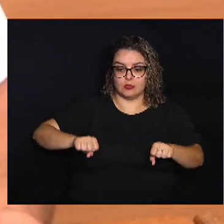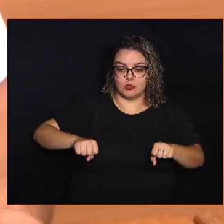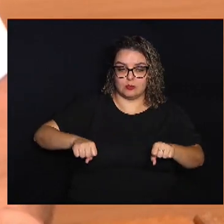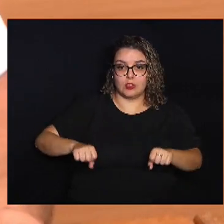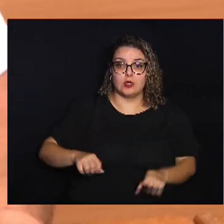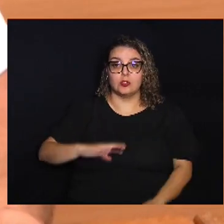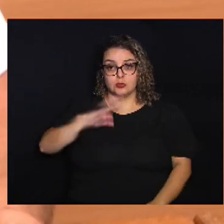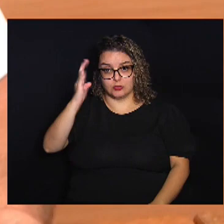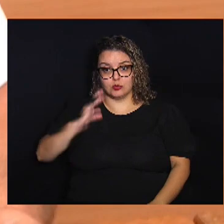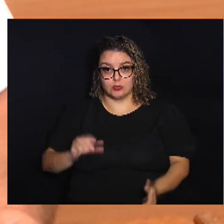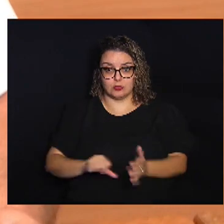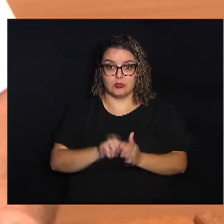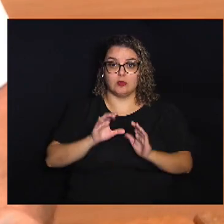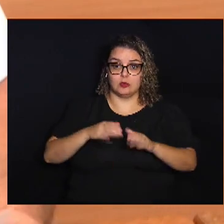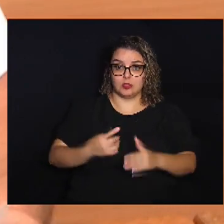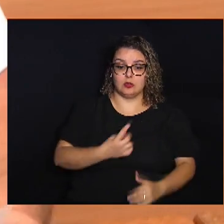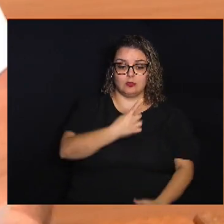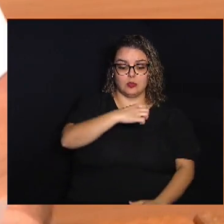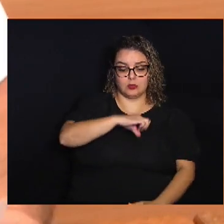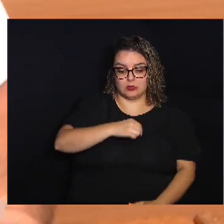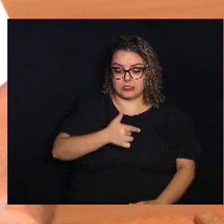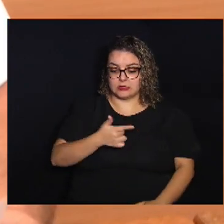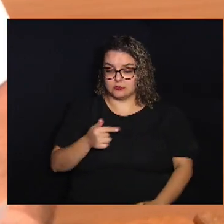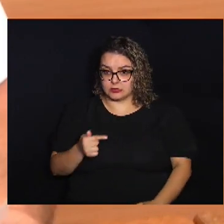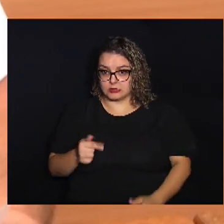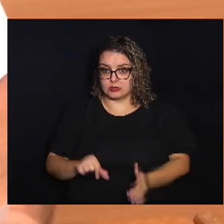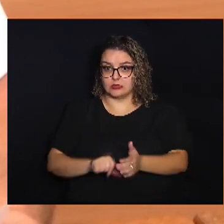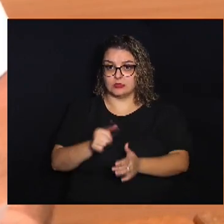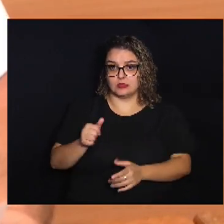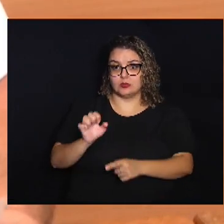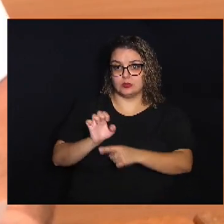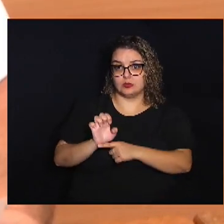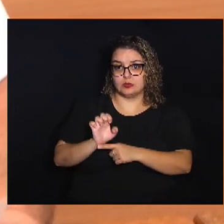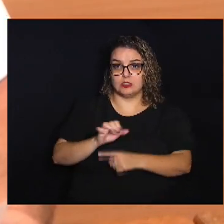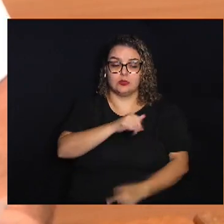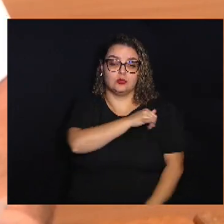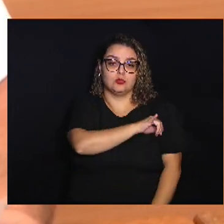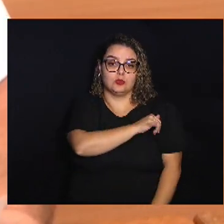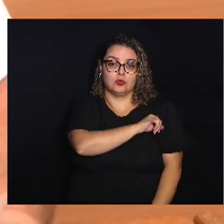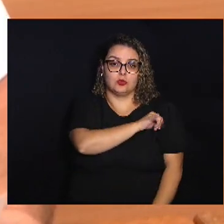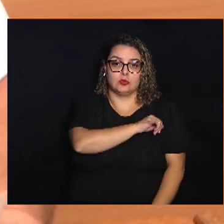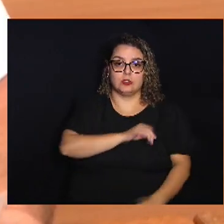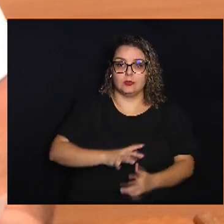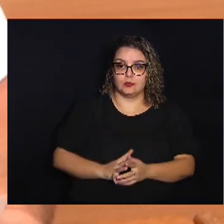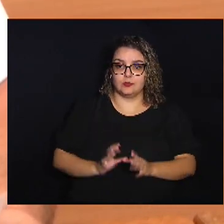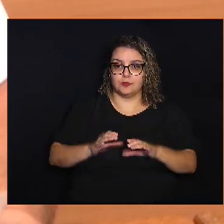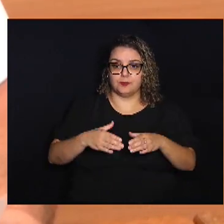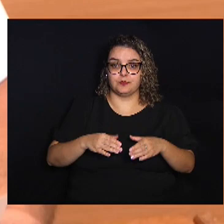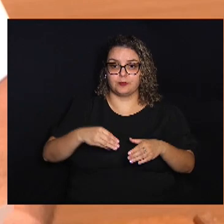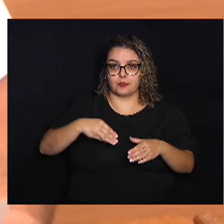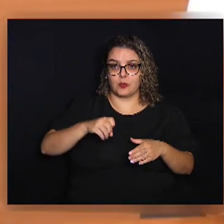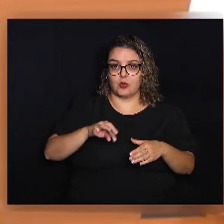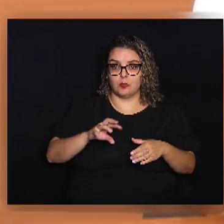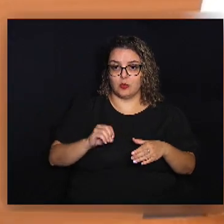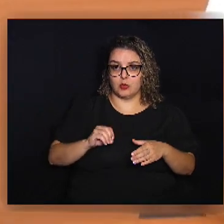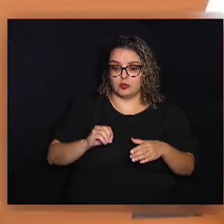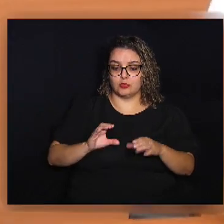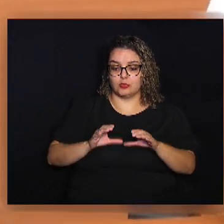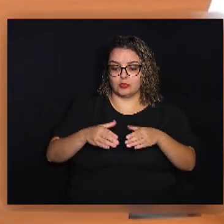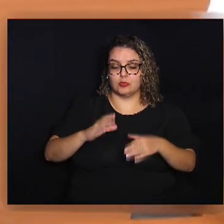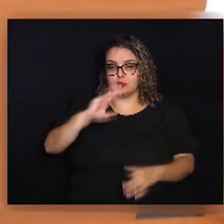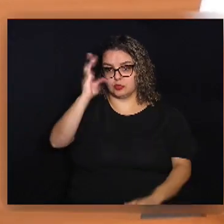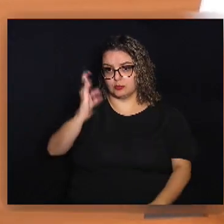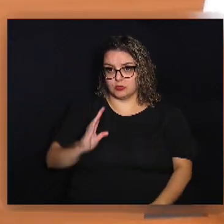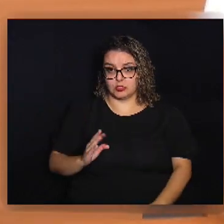Brasil O primeiro motoclube surgiu em 1927 No estado do Rio de Janeiro Chamando Chamado Motoclube do Brasil A